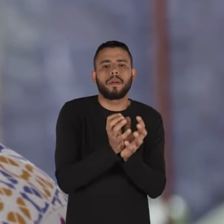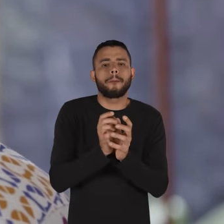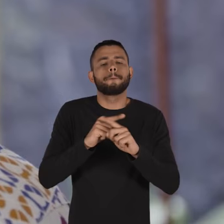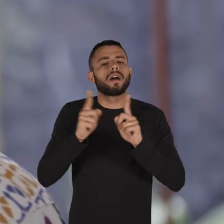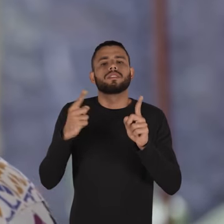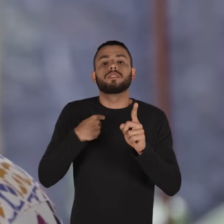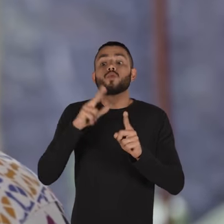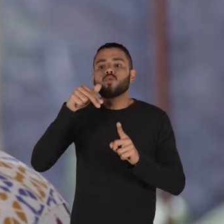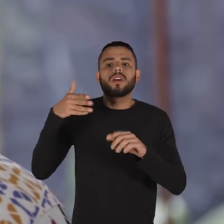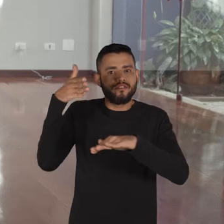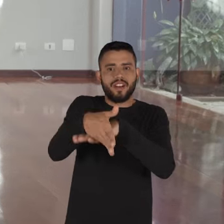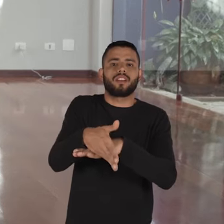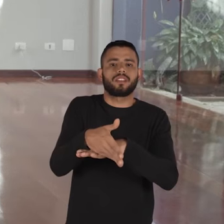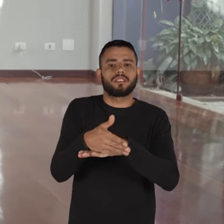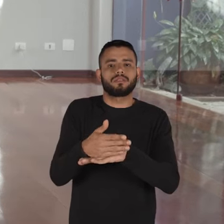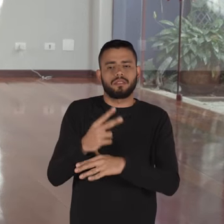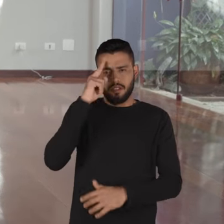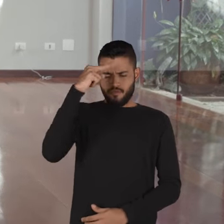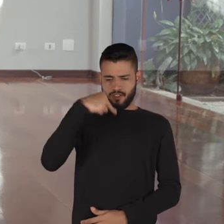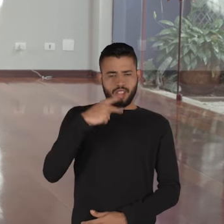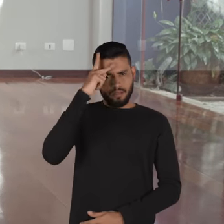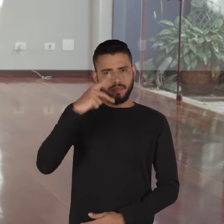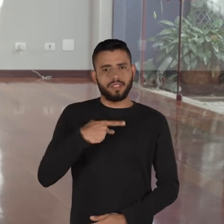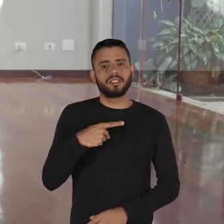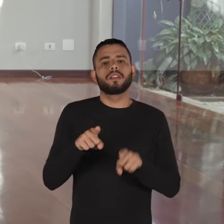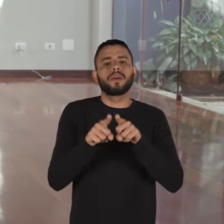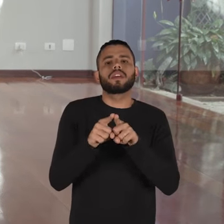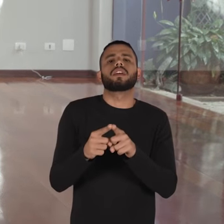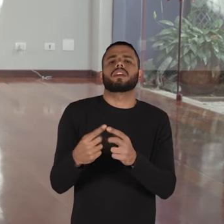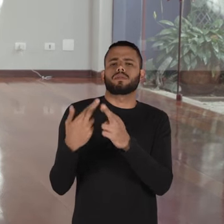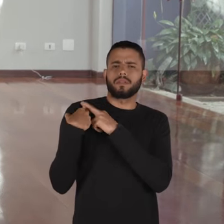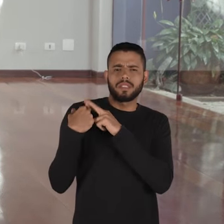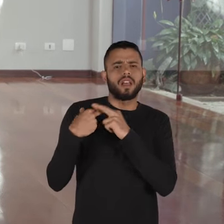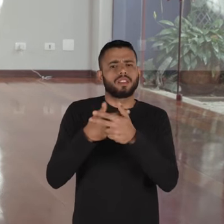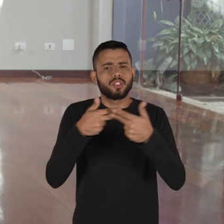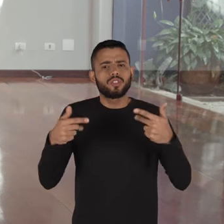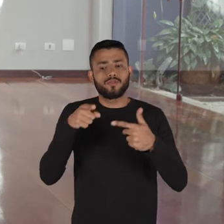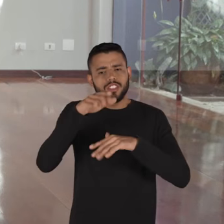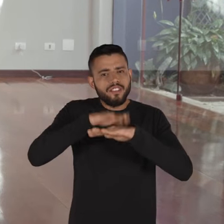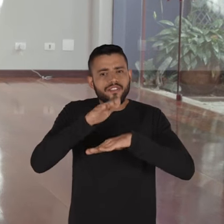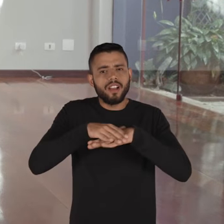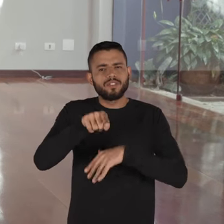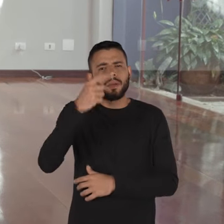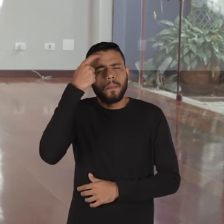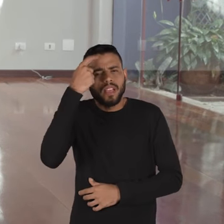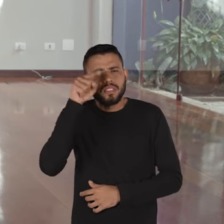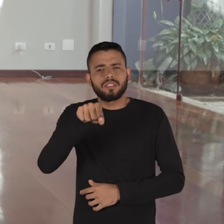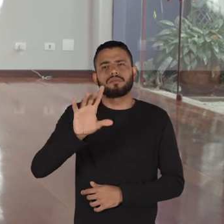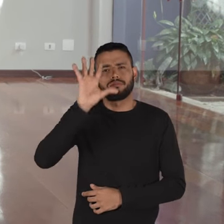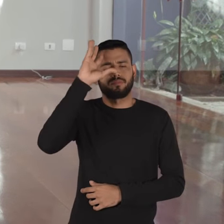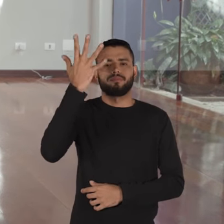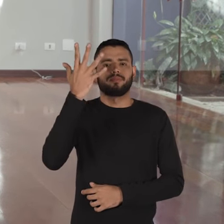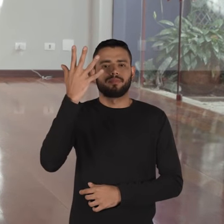mas nunca passa da página 1 que é o se ver se reconhecer se responsabilizar em relação às coisas que você faz você